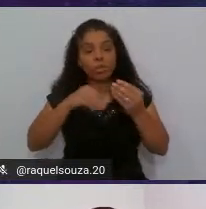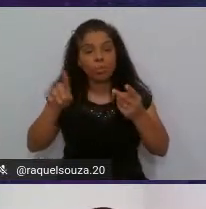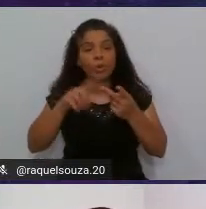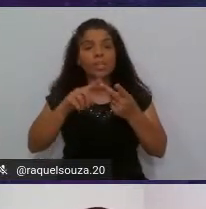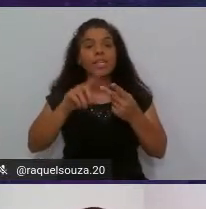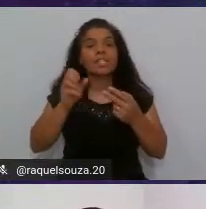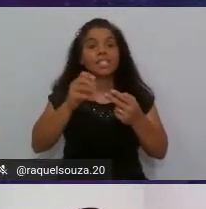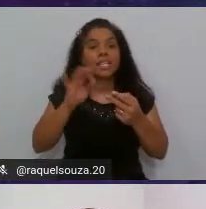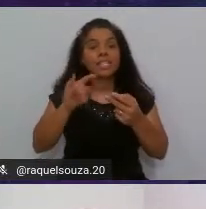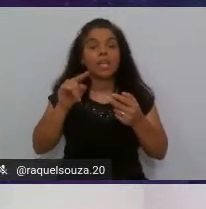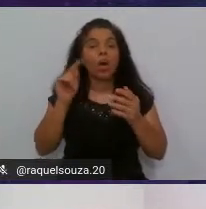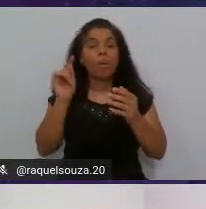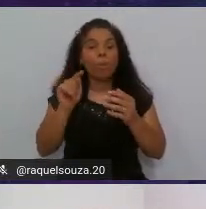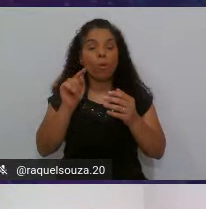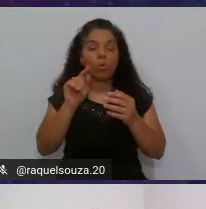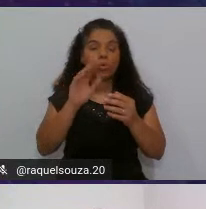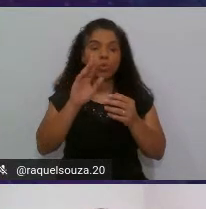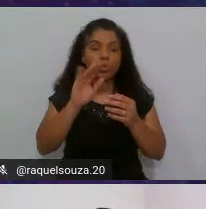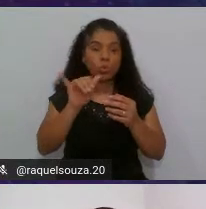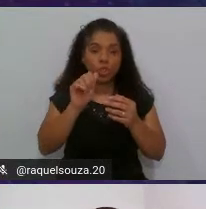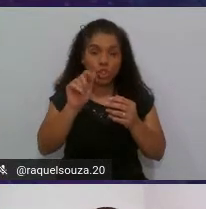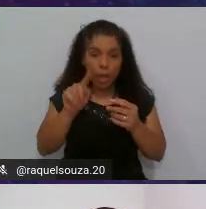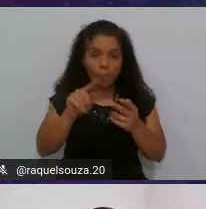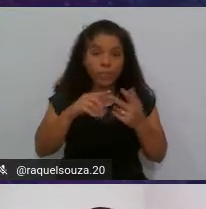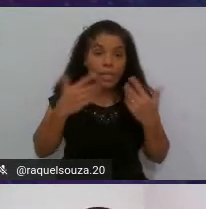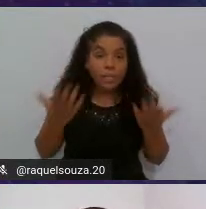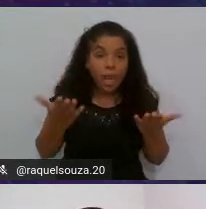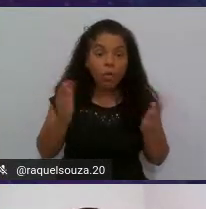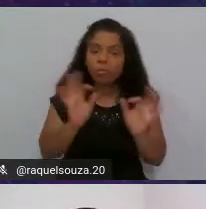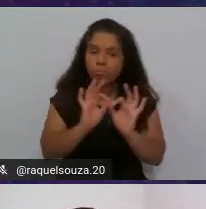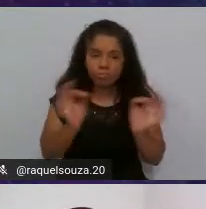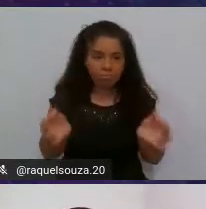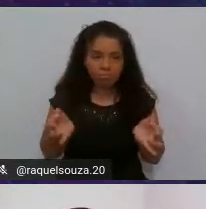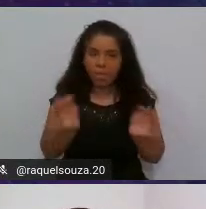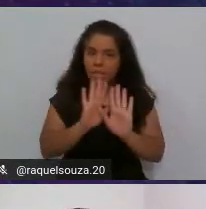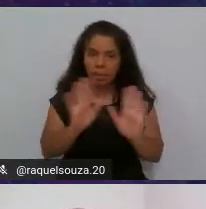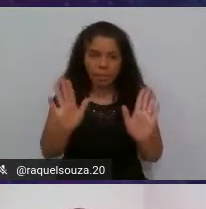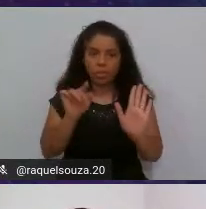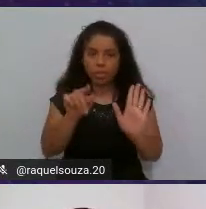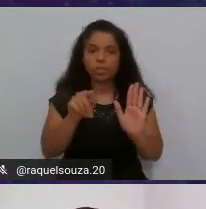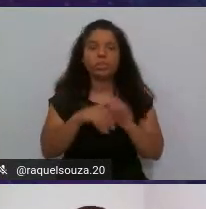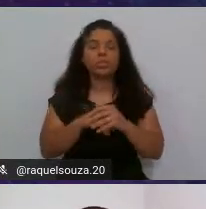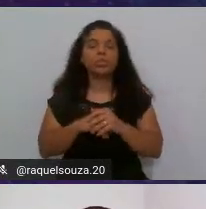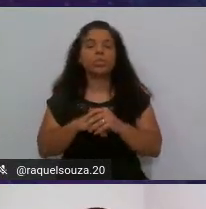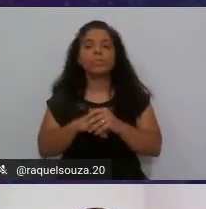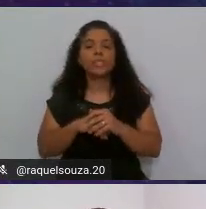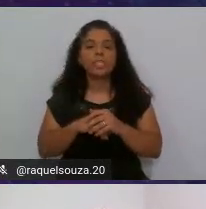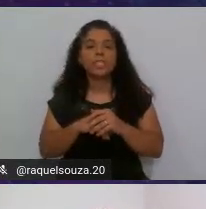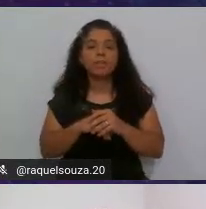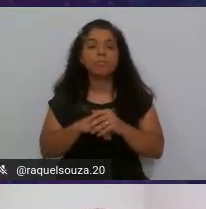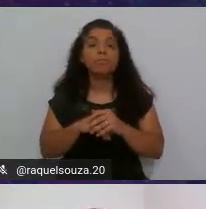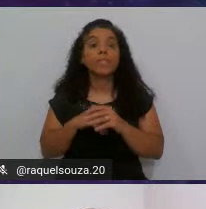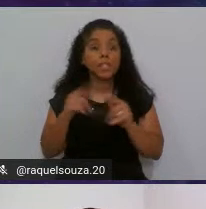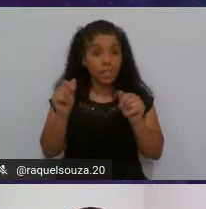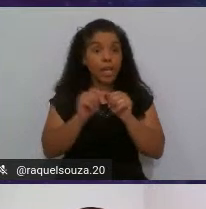beleza então é basicamente isso aqui que realizamos